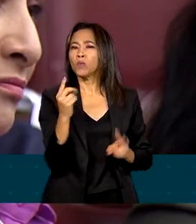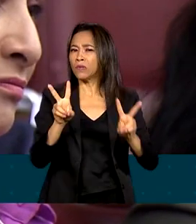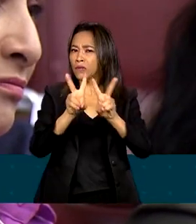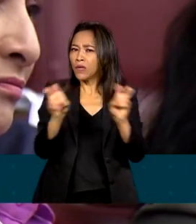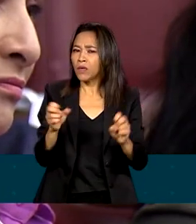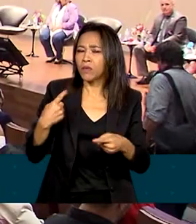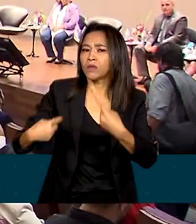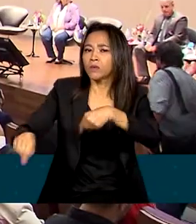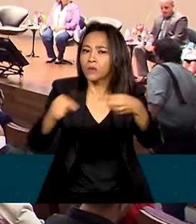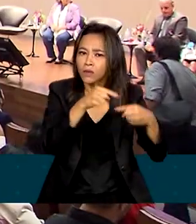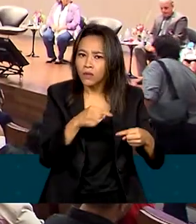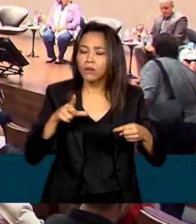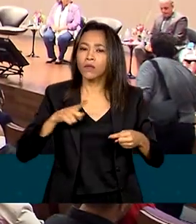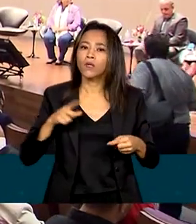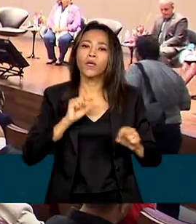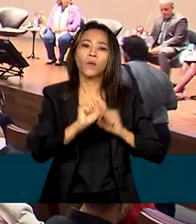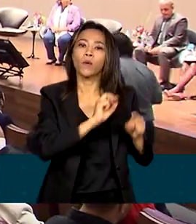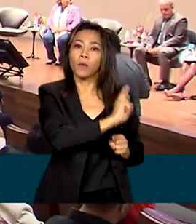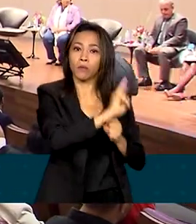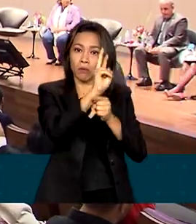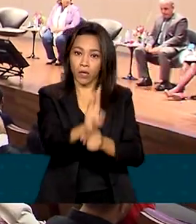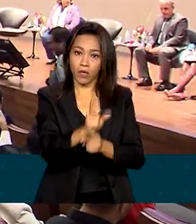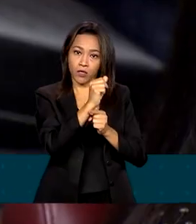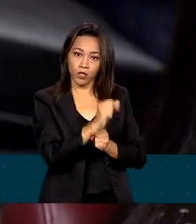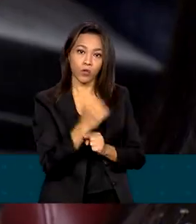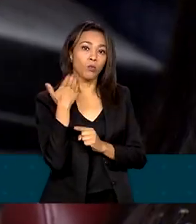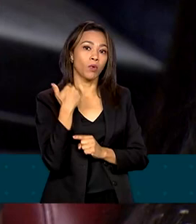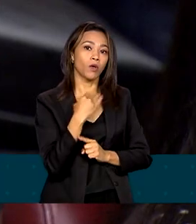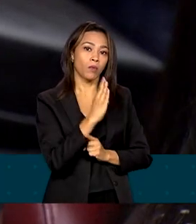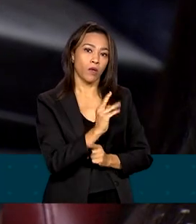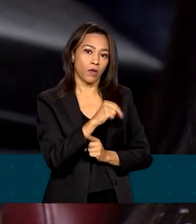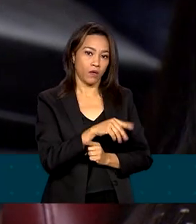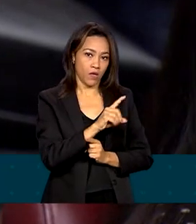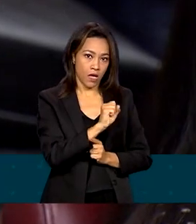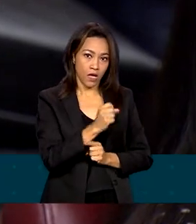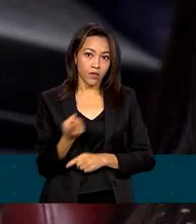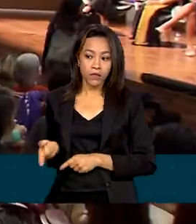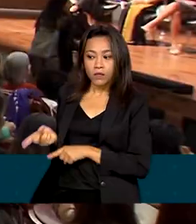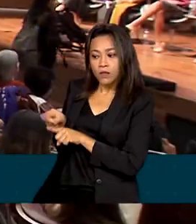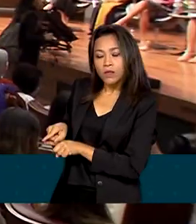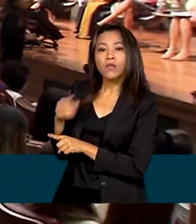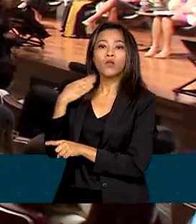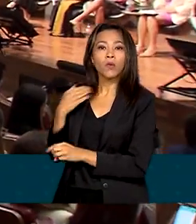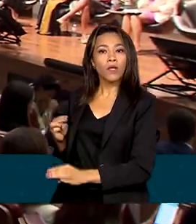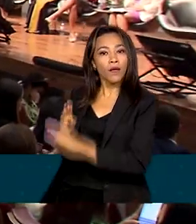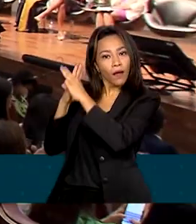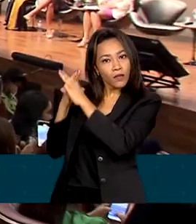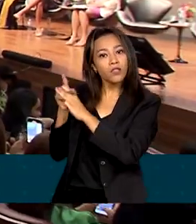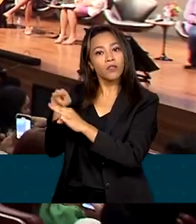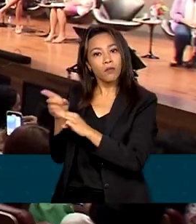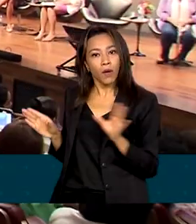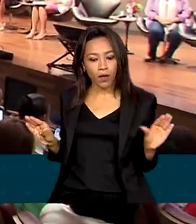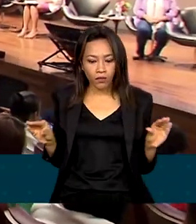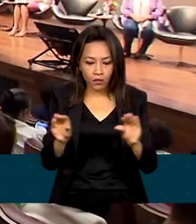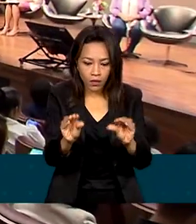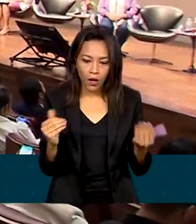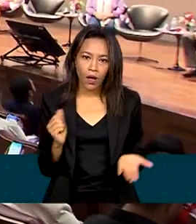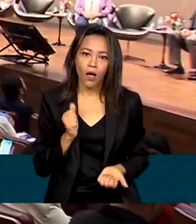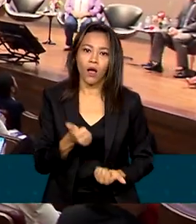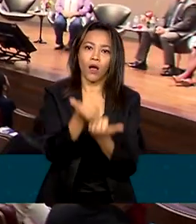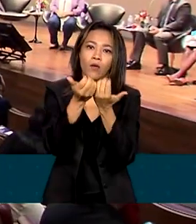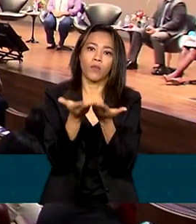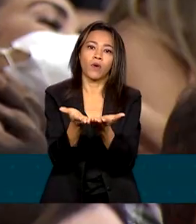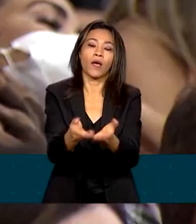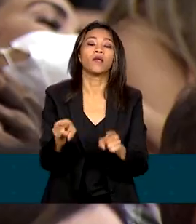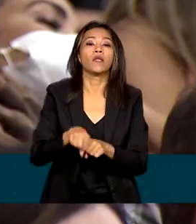estão linhas de crédito do BNDES e da Caixa Econômica para Mulheres, patrulhas para assegurar a Lei